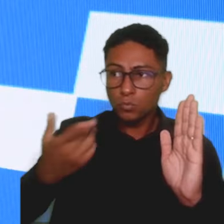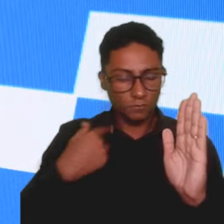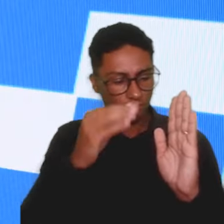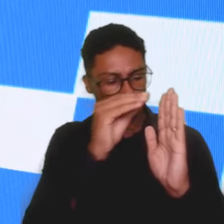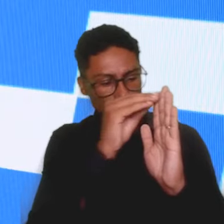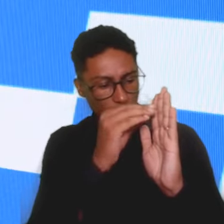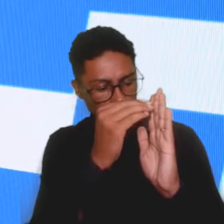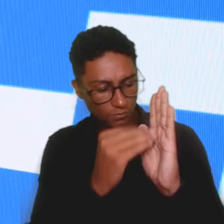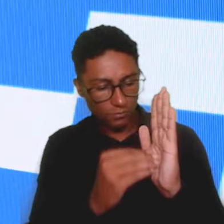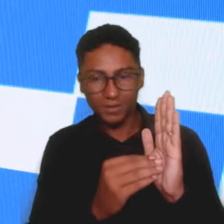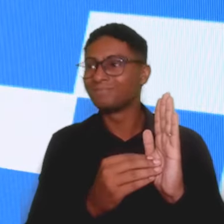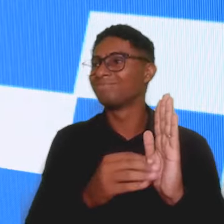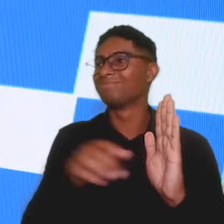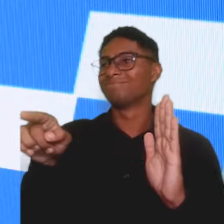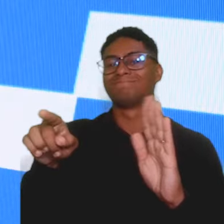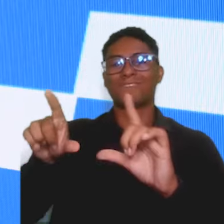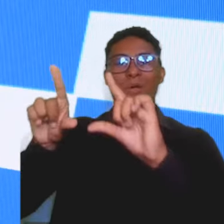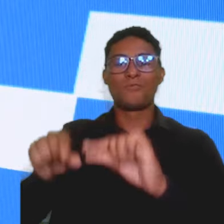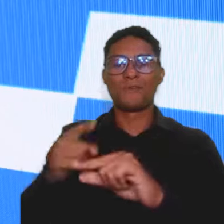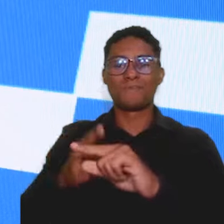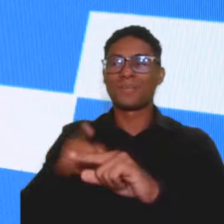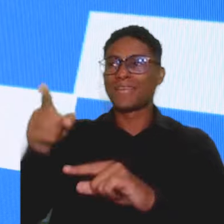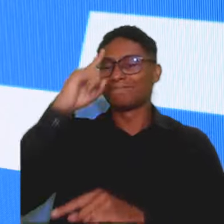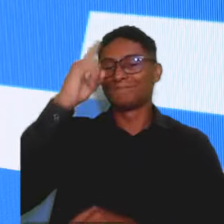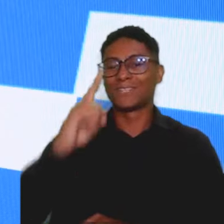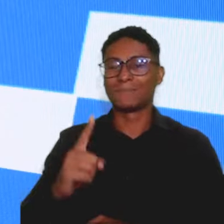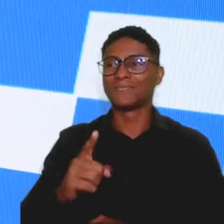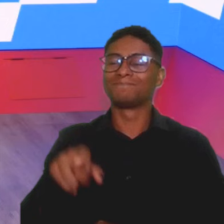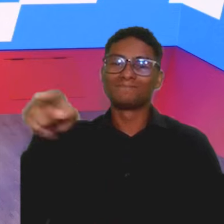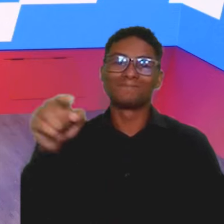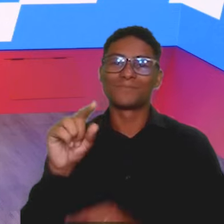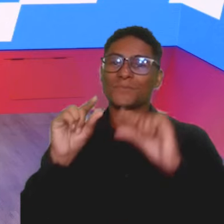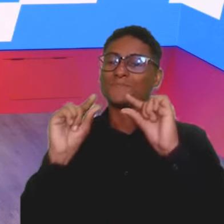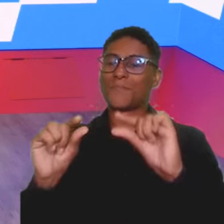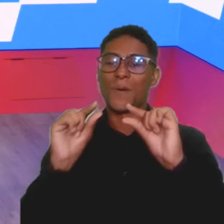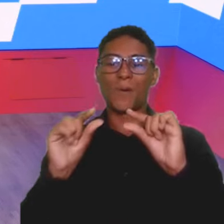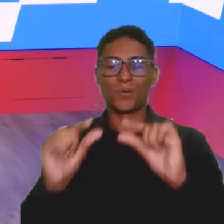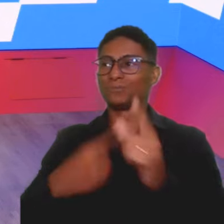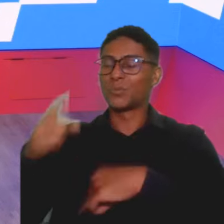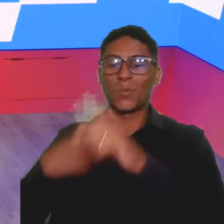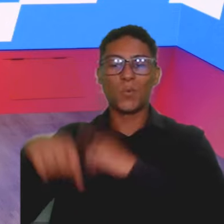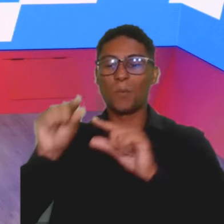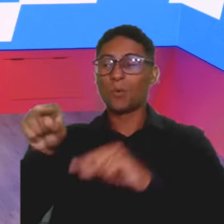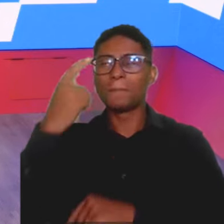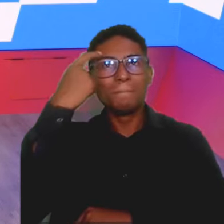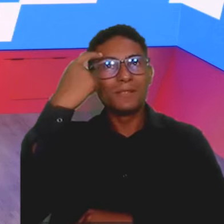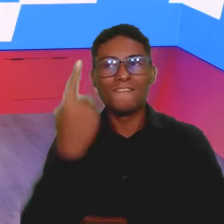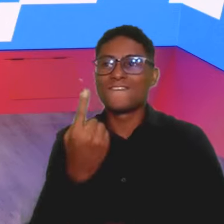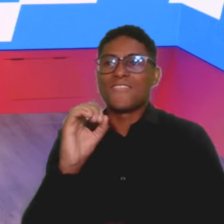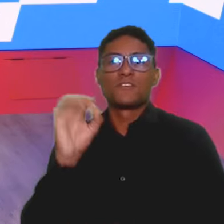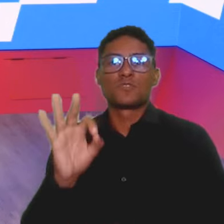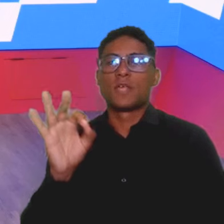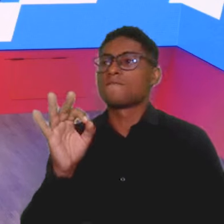diminuindo, diminuindo, porque muita coisa ele não levou em consideração, quando você vai ver, a margem dele é muito pequena. Então, aquilo que ele achava que era 10%, na realidade, é